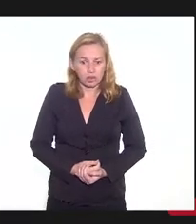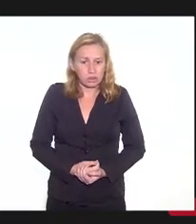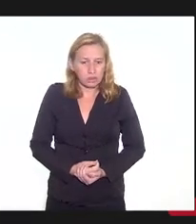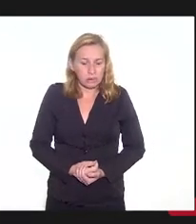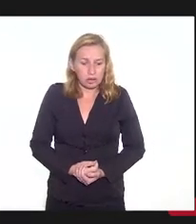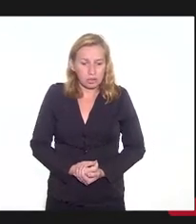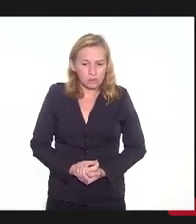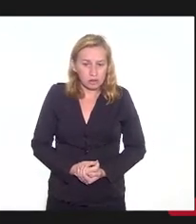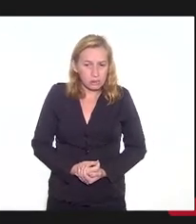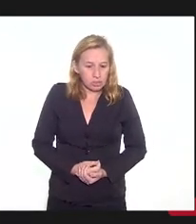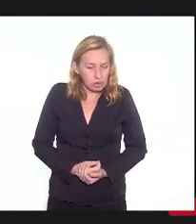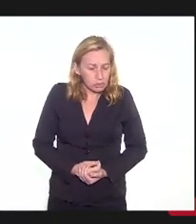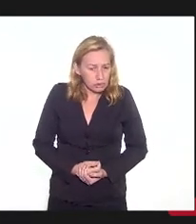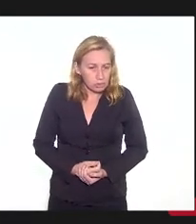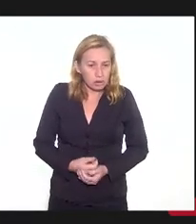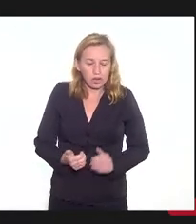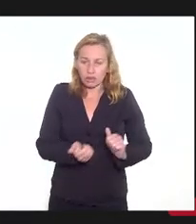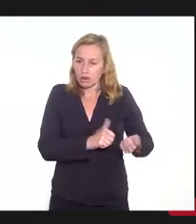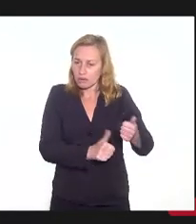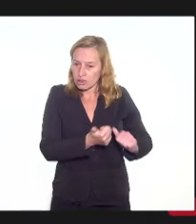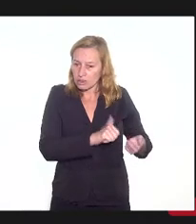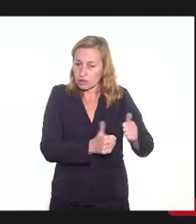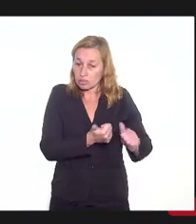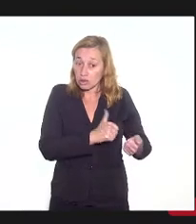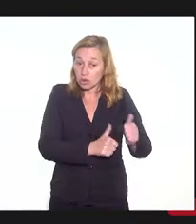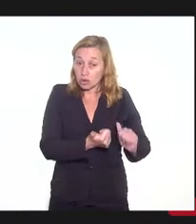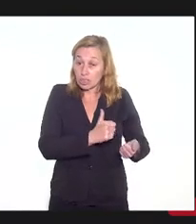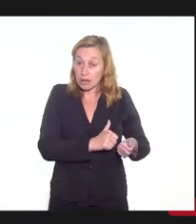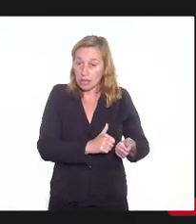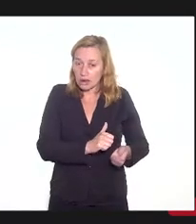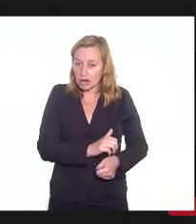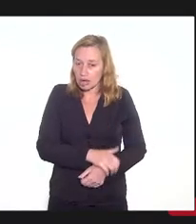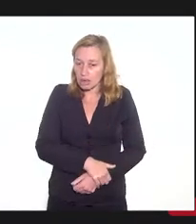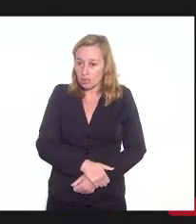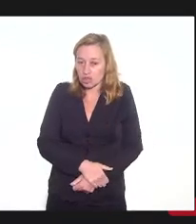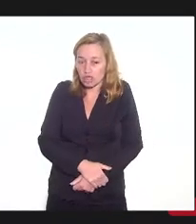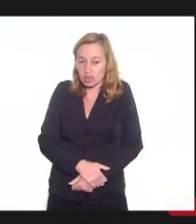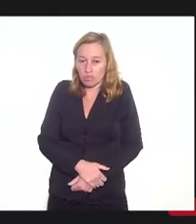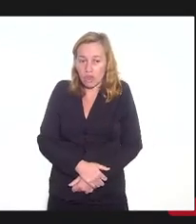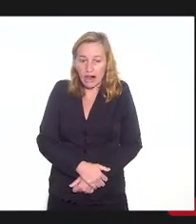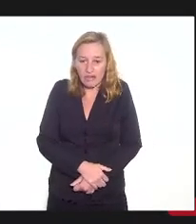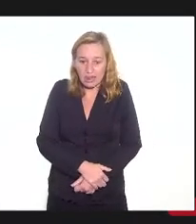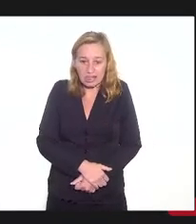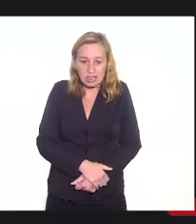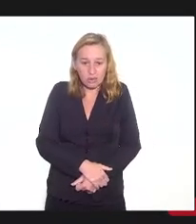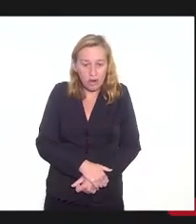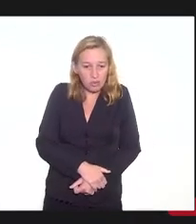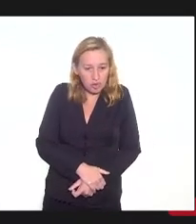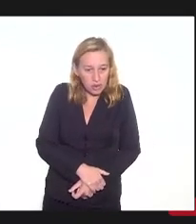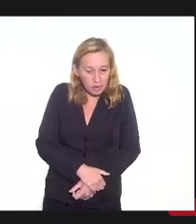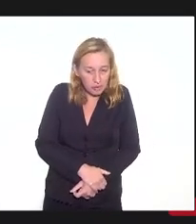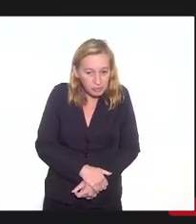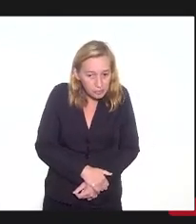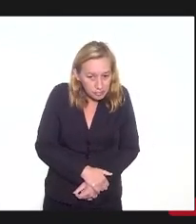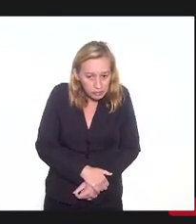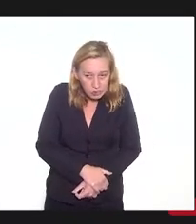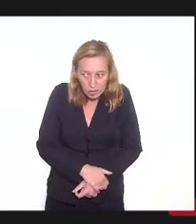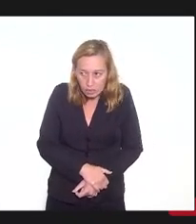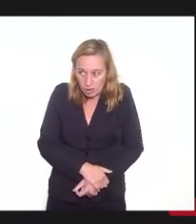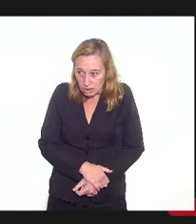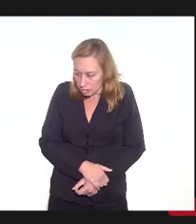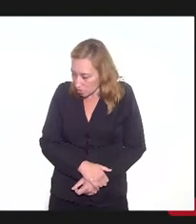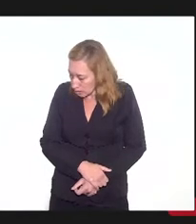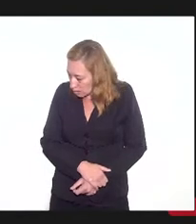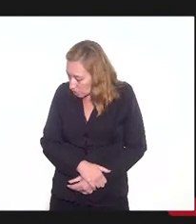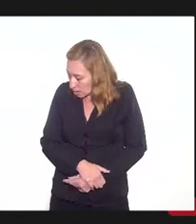da avaliação de qualificação, isso mexe em todos os planos de cargos e